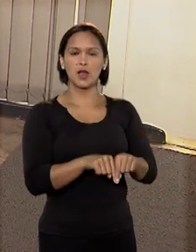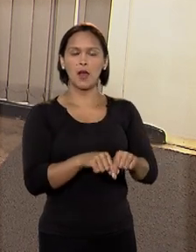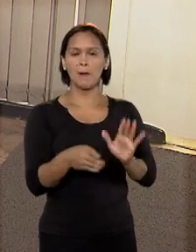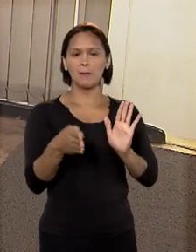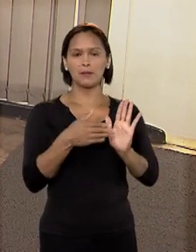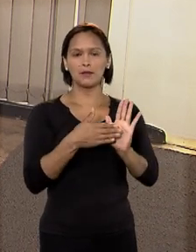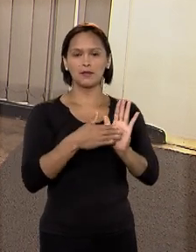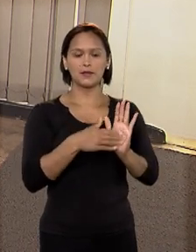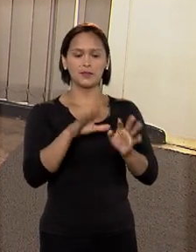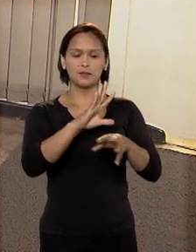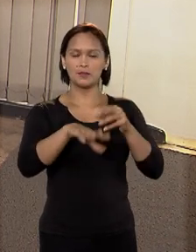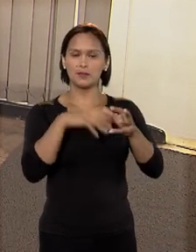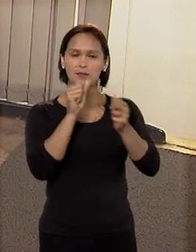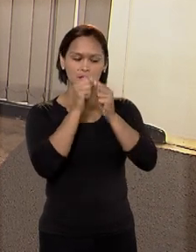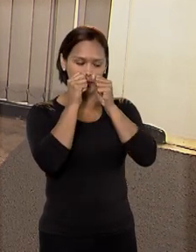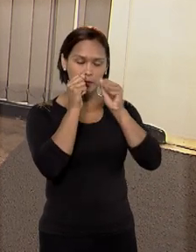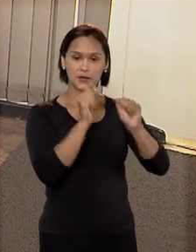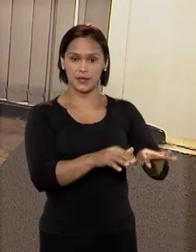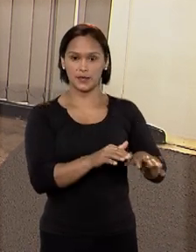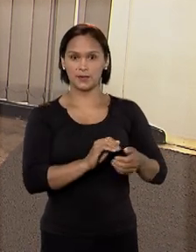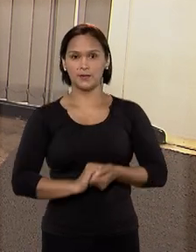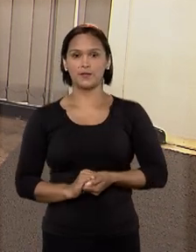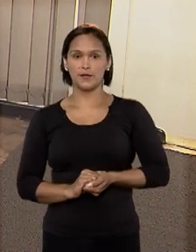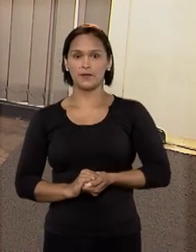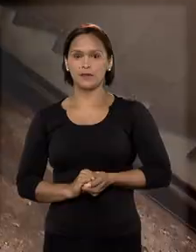para esse tipo de material contaminante.